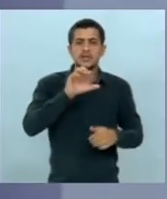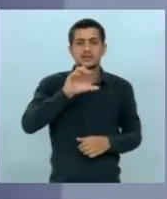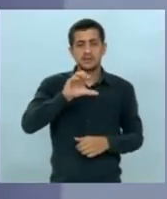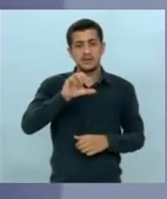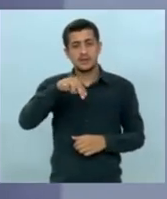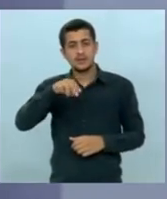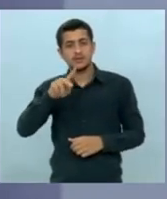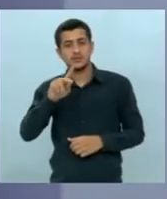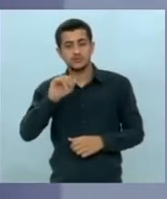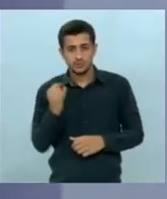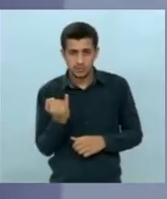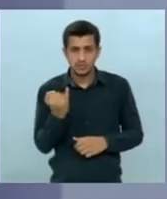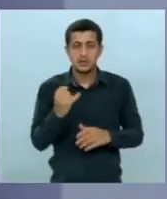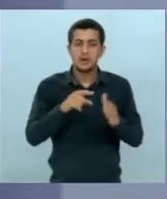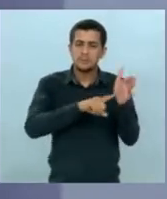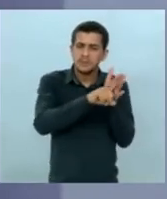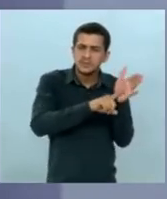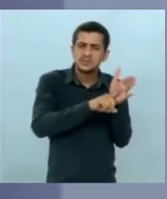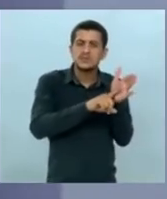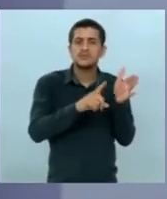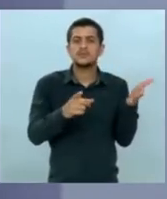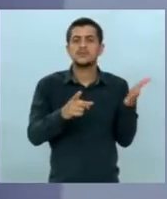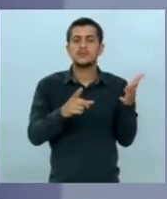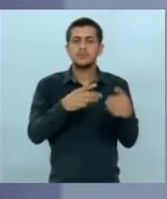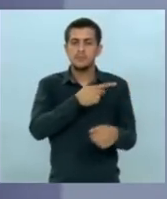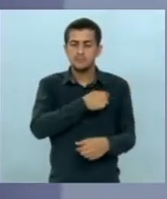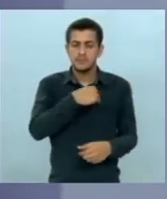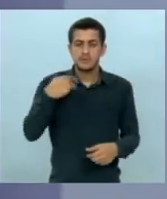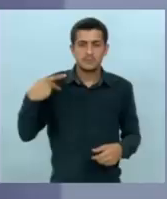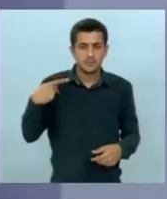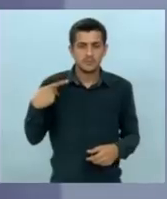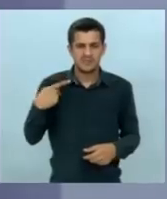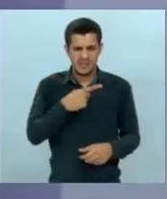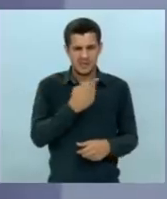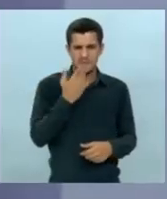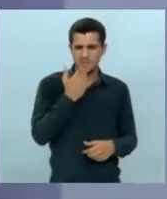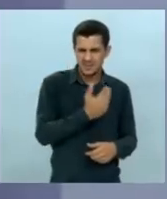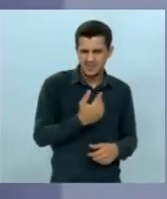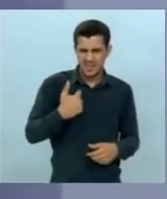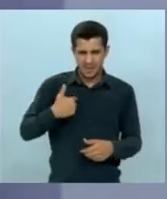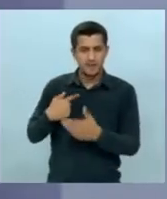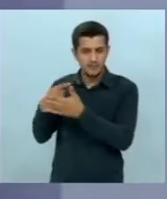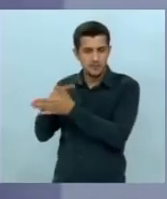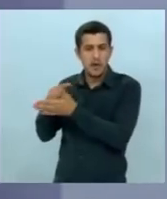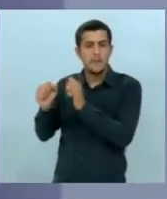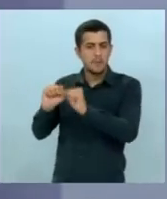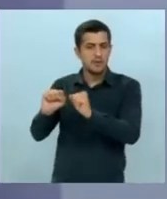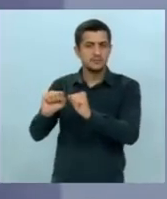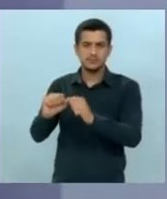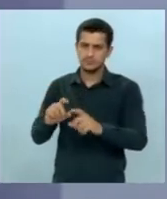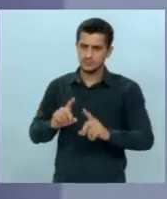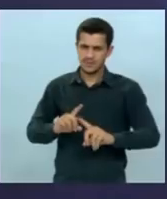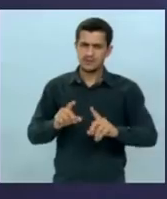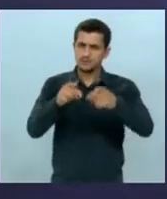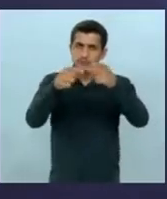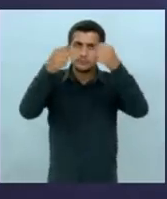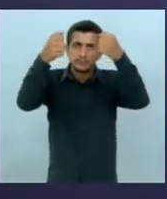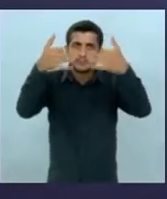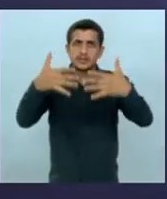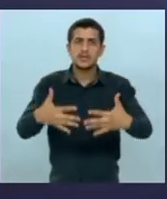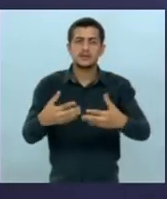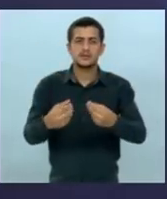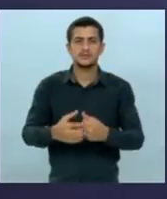Ministério Público Federal e você fala que pediu para ser investigado isso é conversa fiada explica para a população do Mato Grosso do Sul